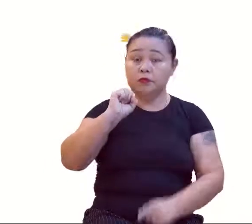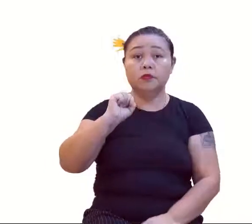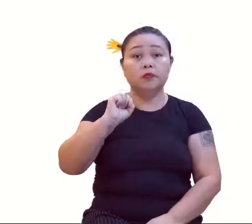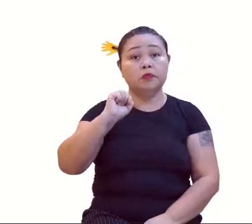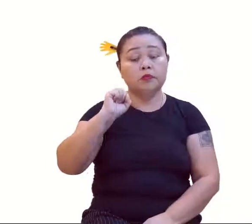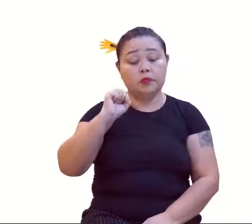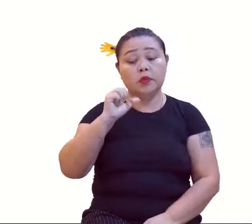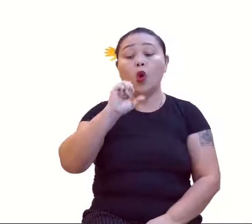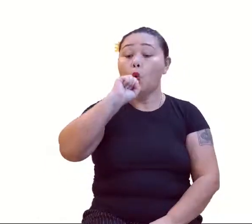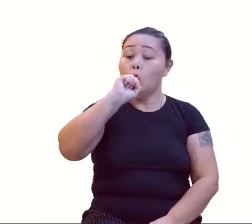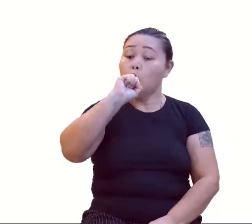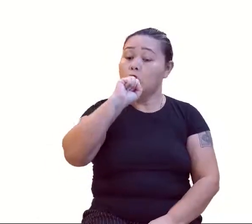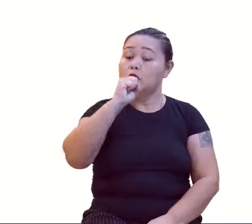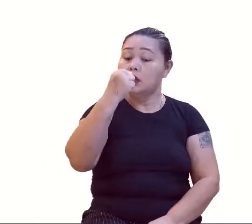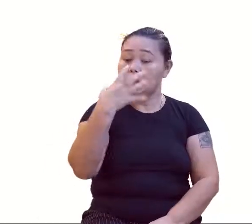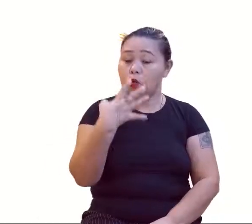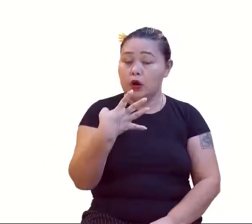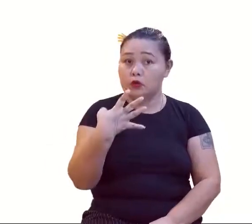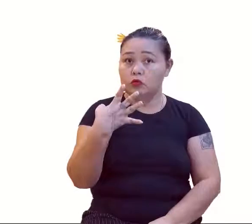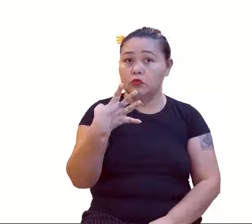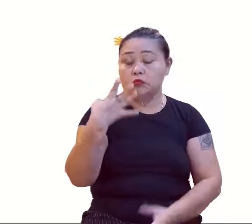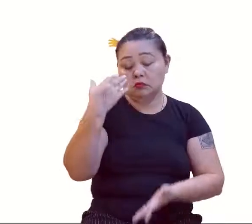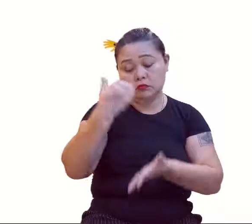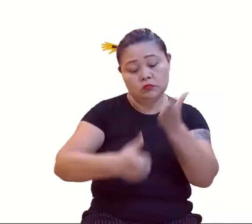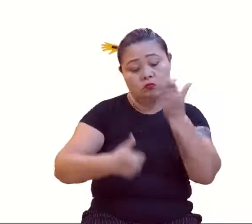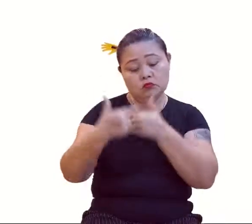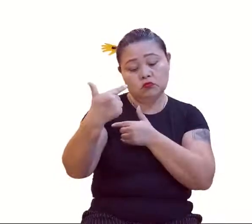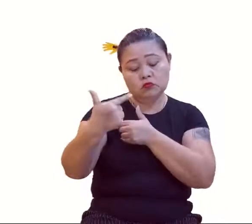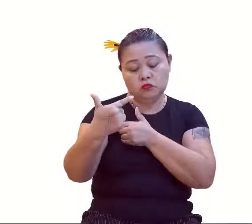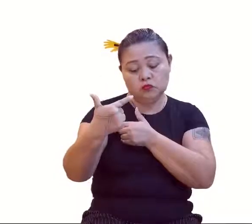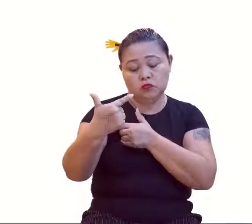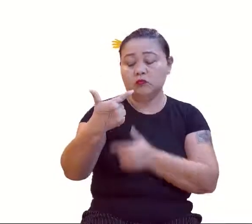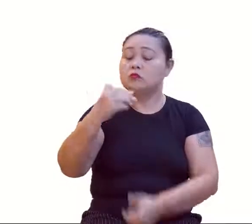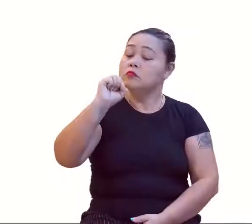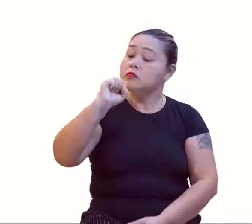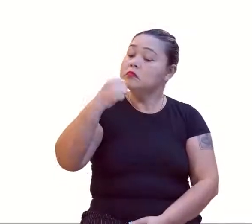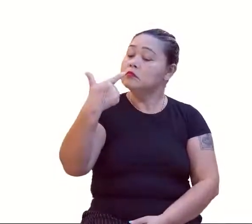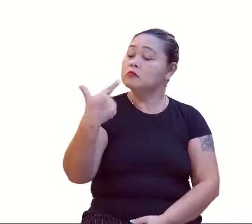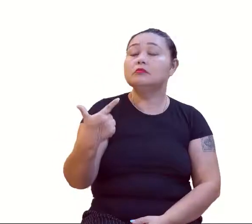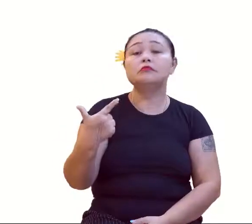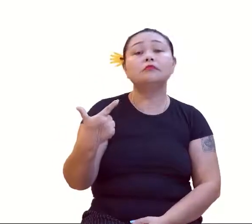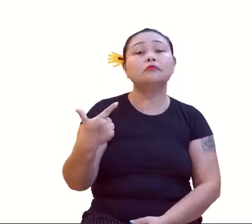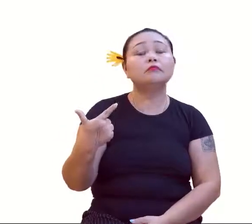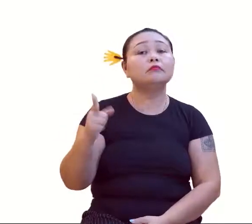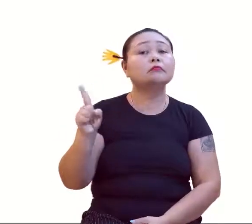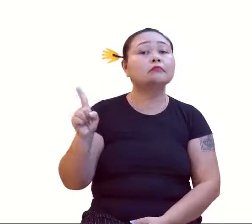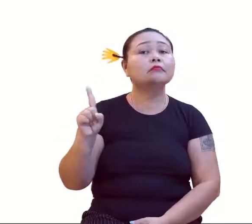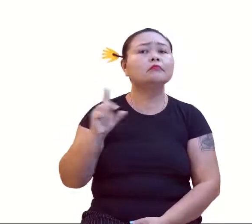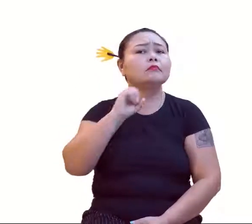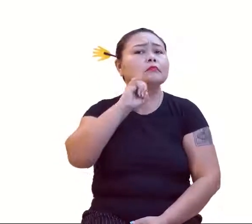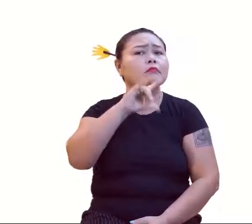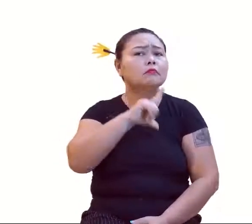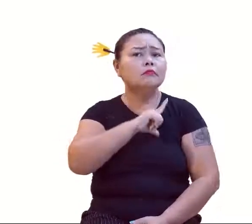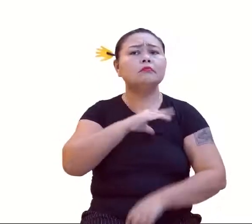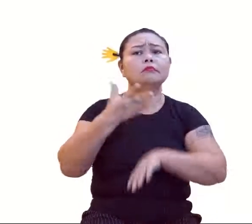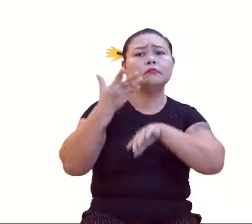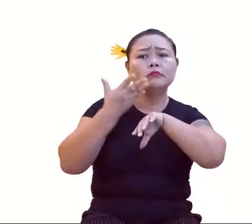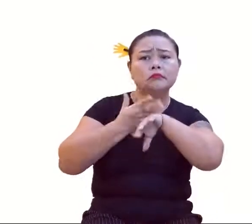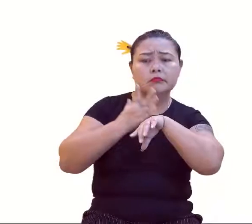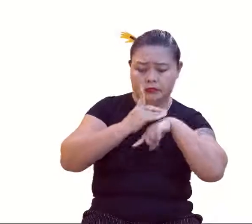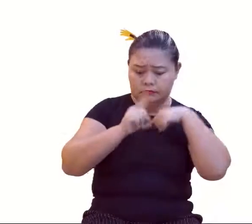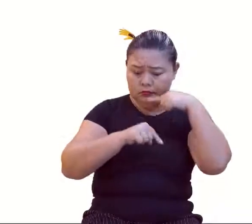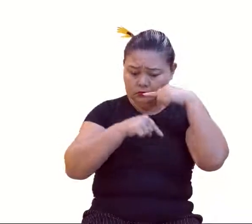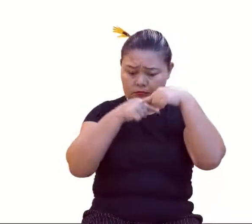84. 84 menos 2? 82. 82. Então, se você colocar em prática os elementos dessa